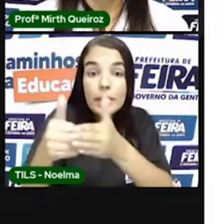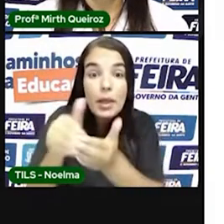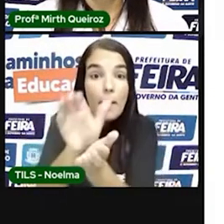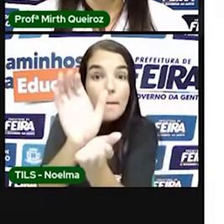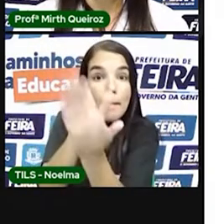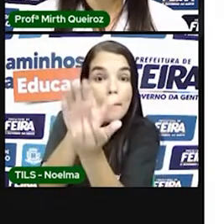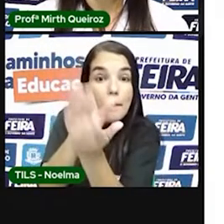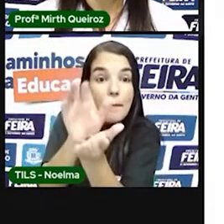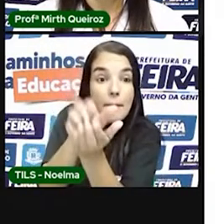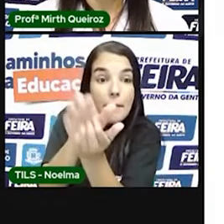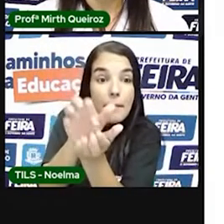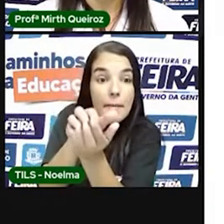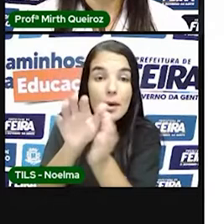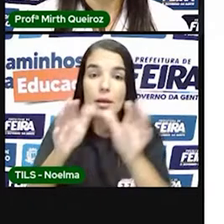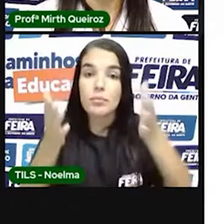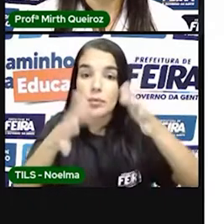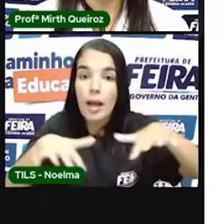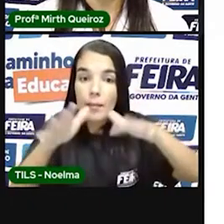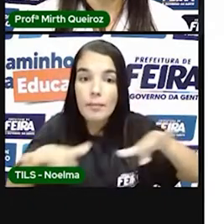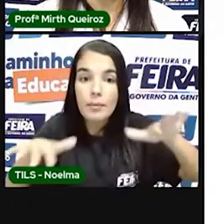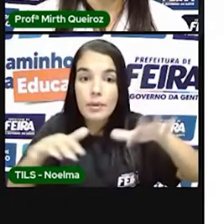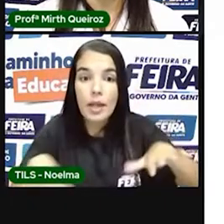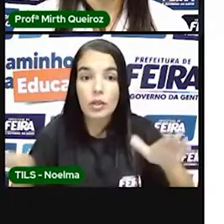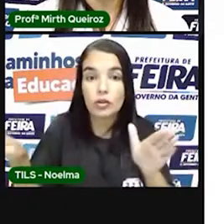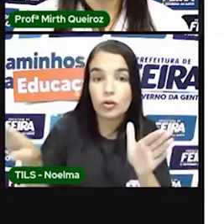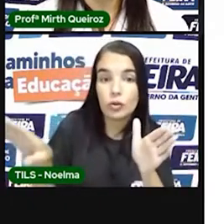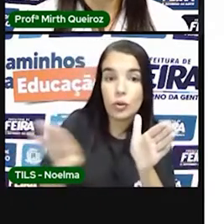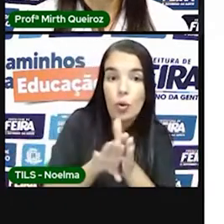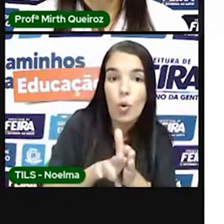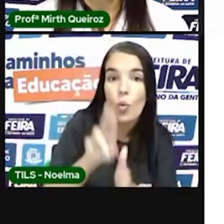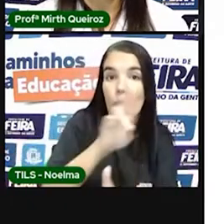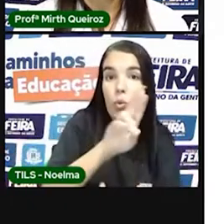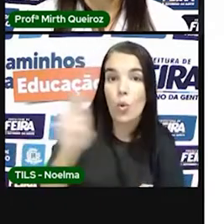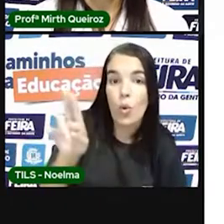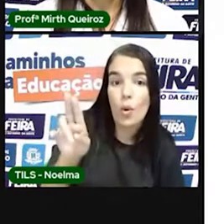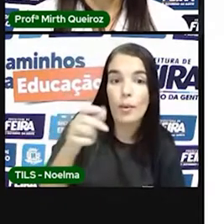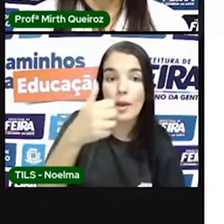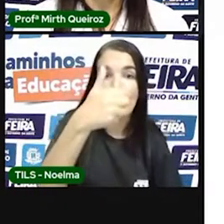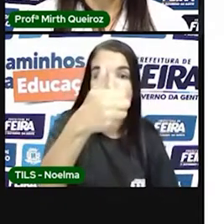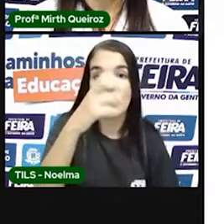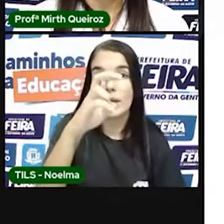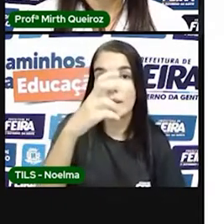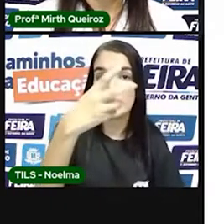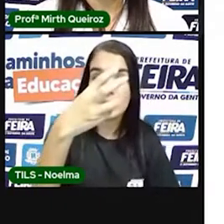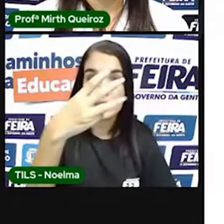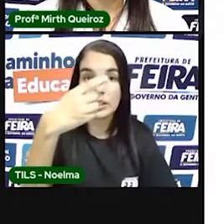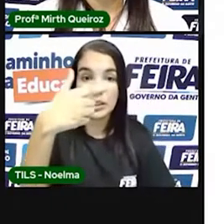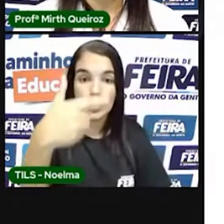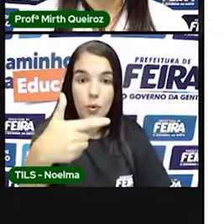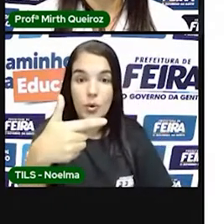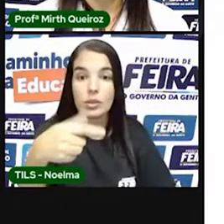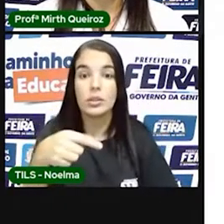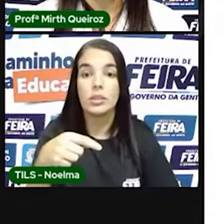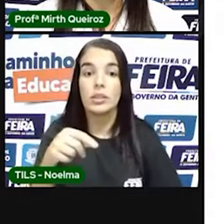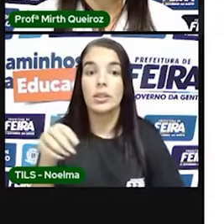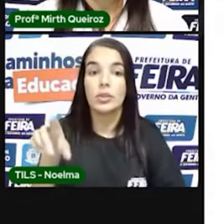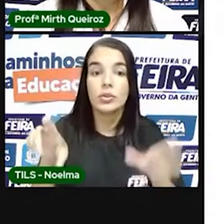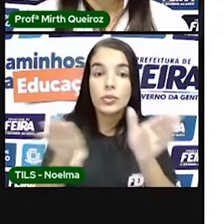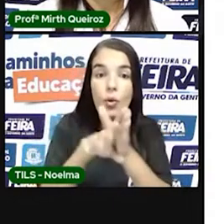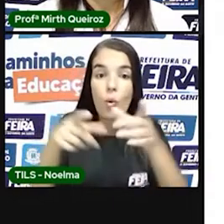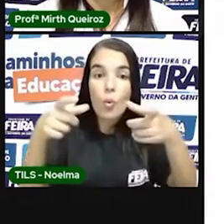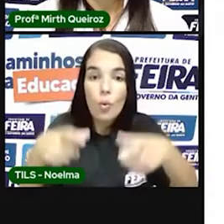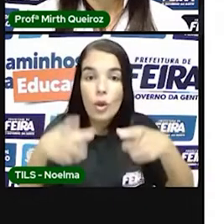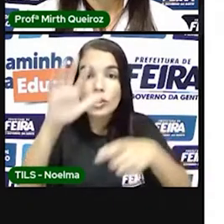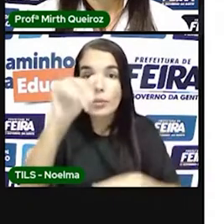Martim fundou o primeiro local de povoamento, que é o chamado Vila de São Vicente, no litoral do atual estado de São